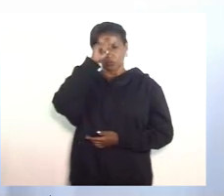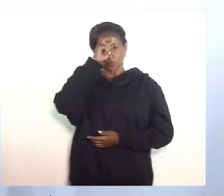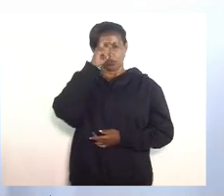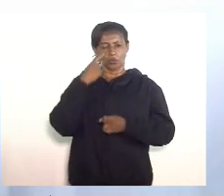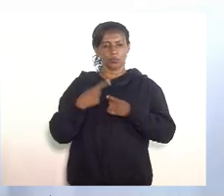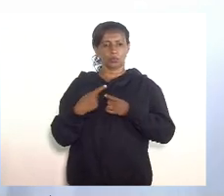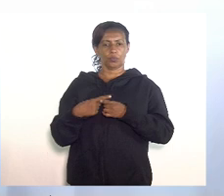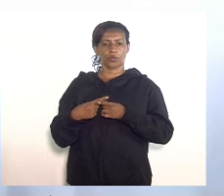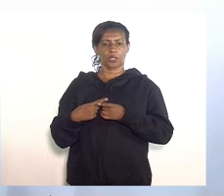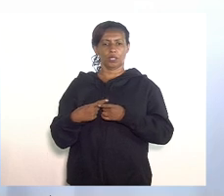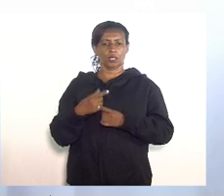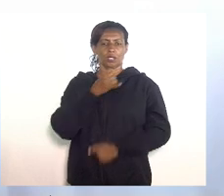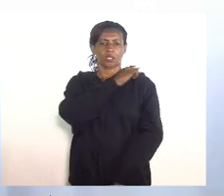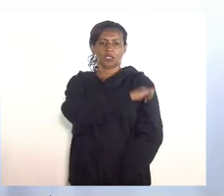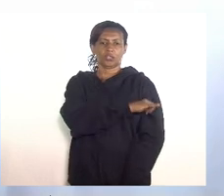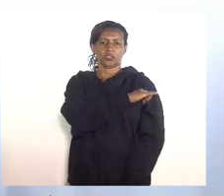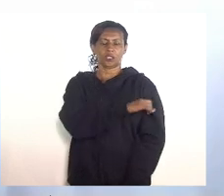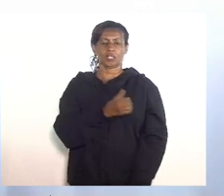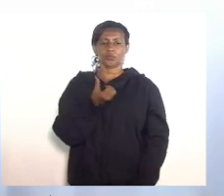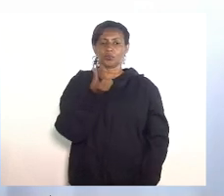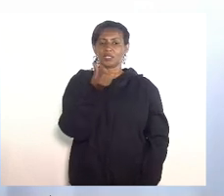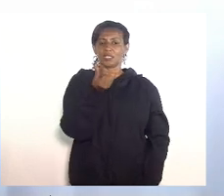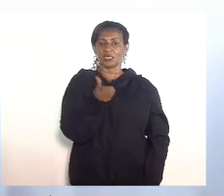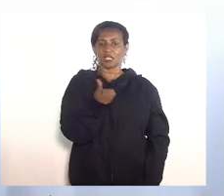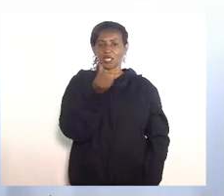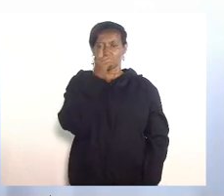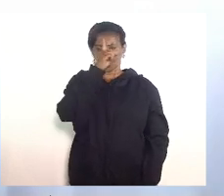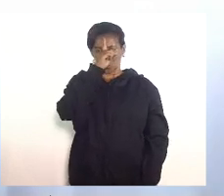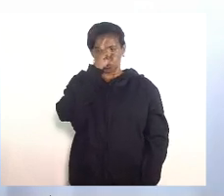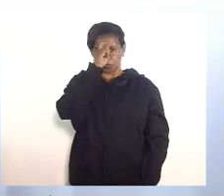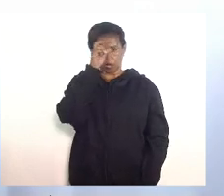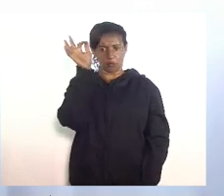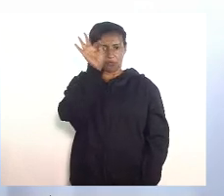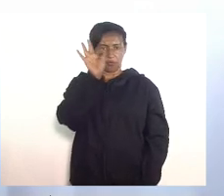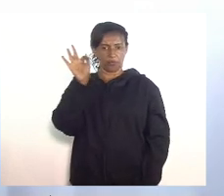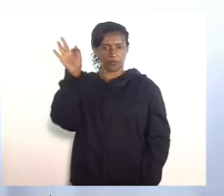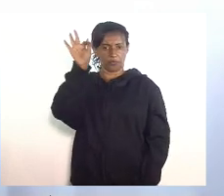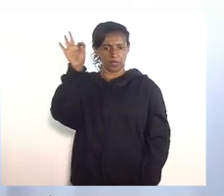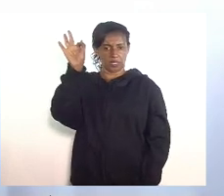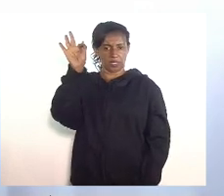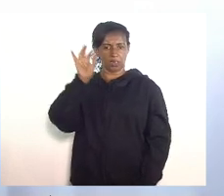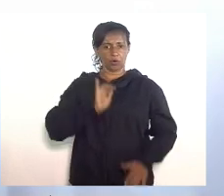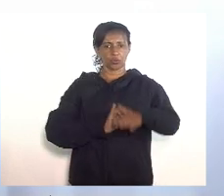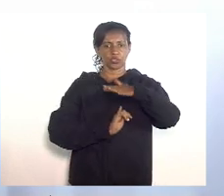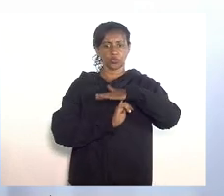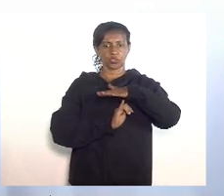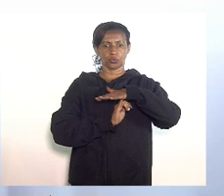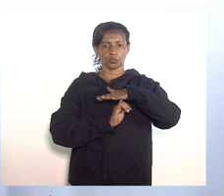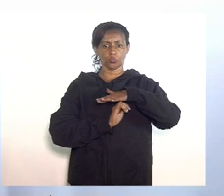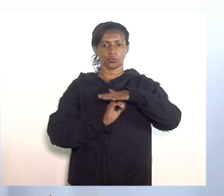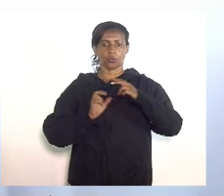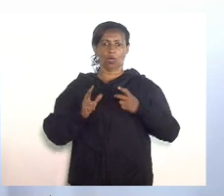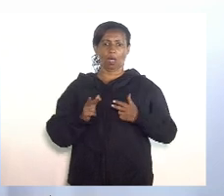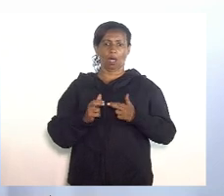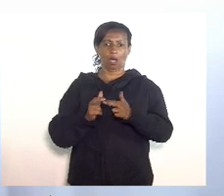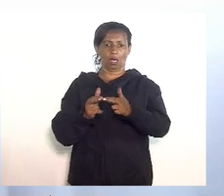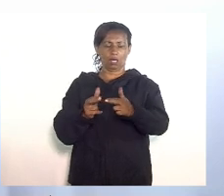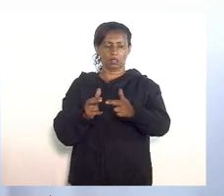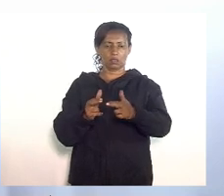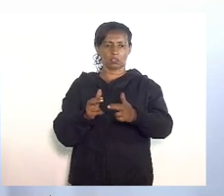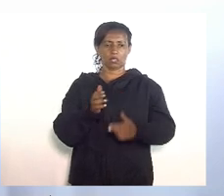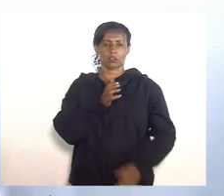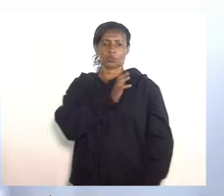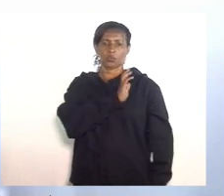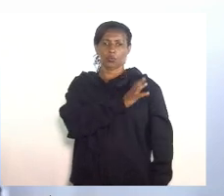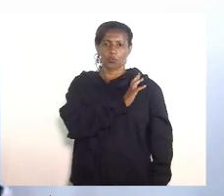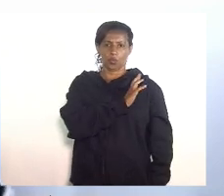com 6 hospitais federais e 3 institutos instituto do câncer instituto de cardiologia e